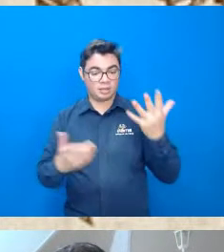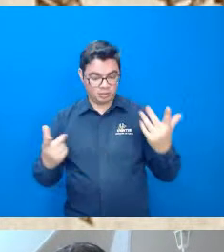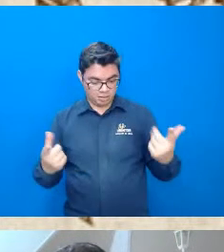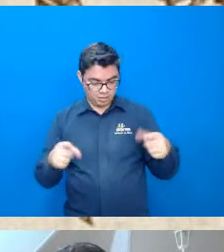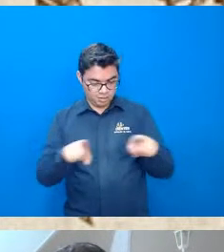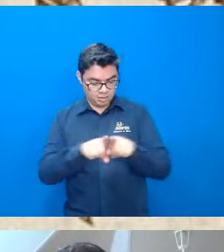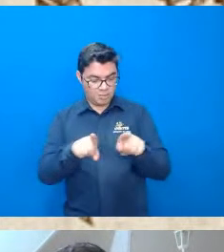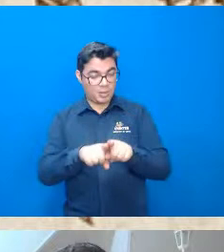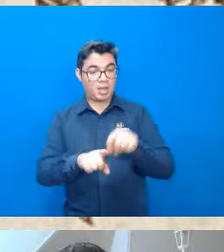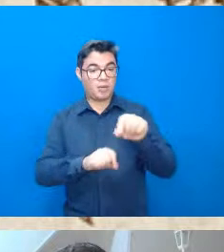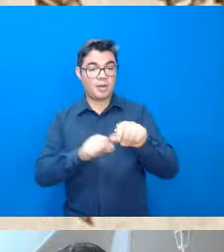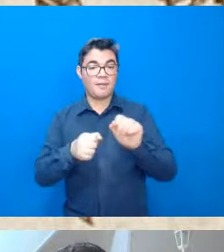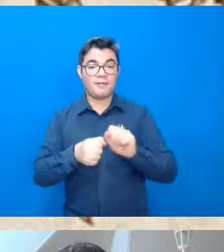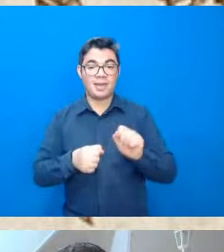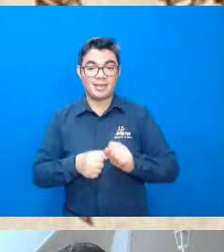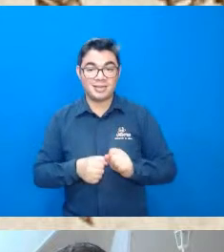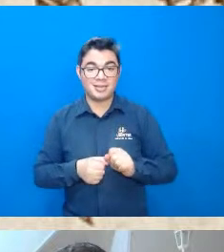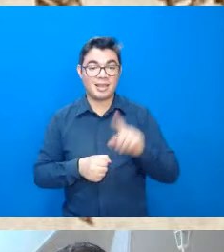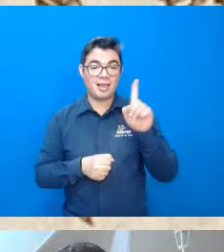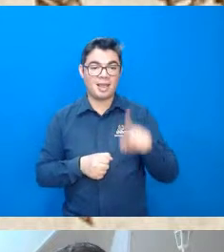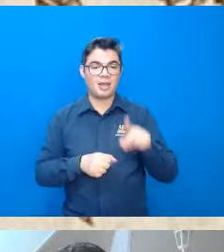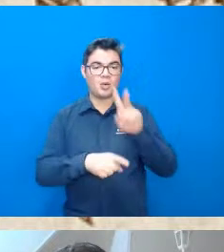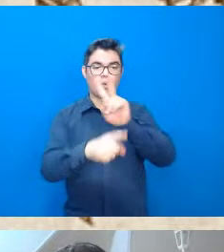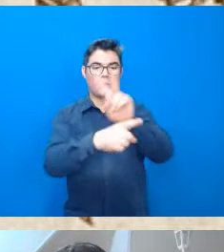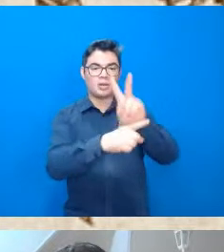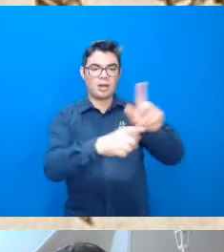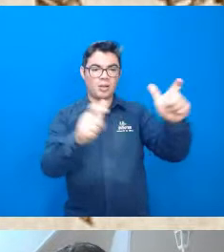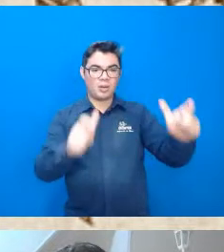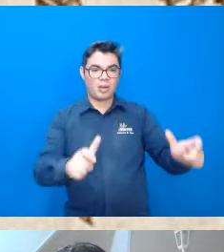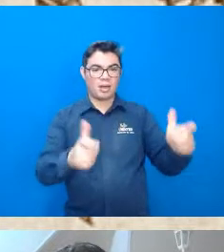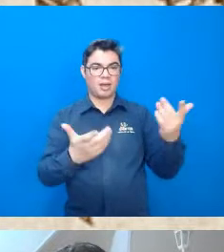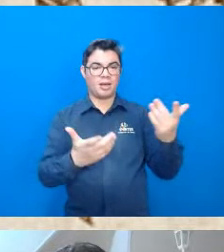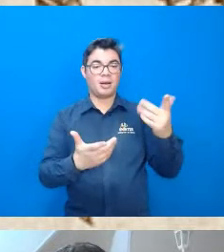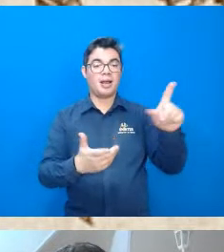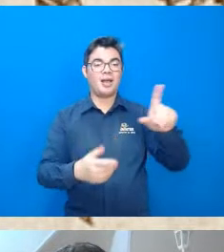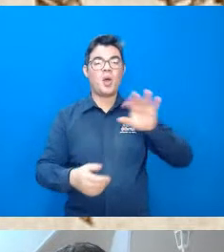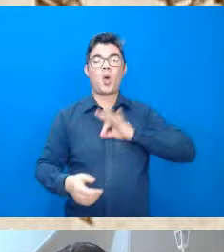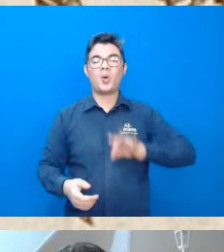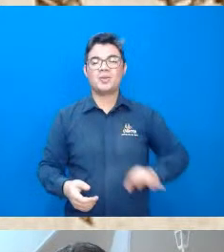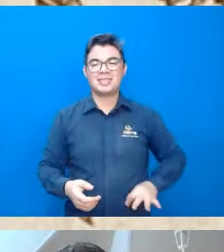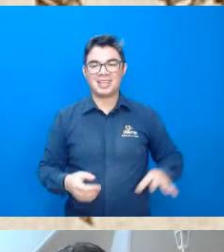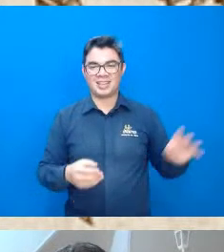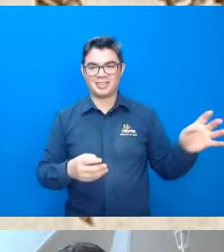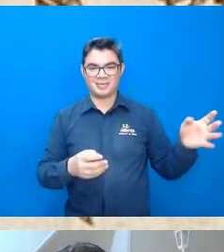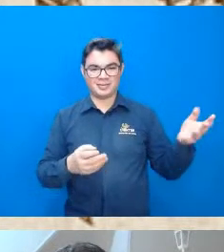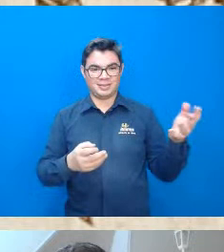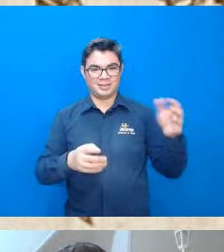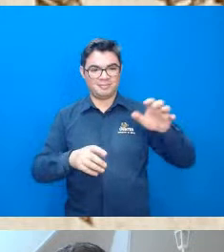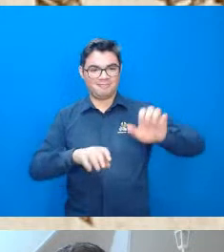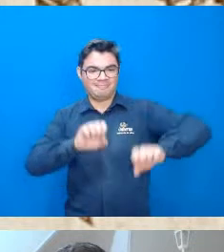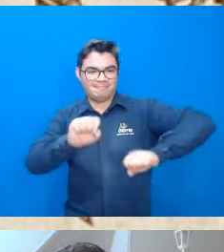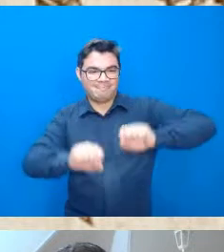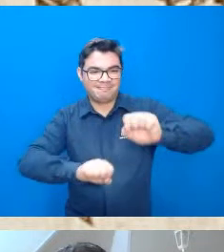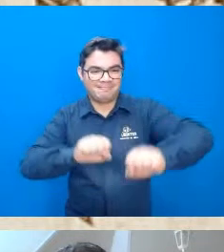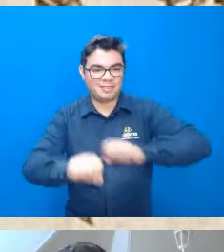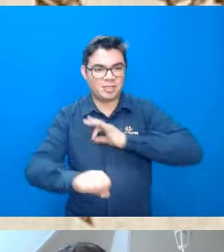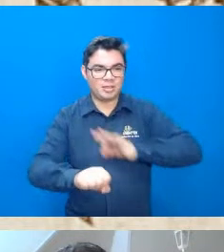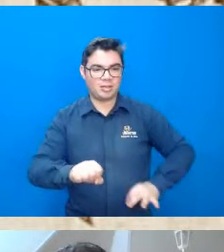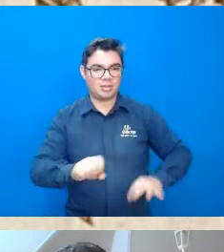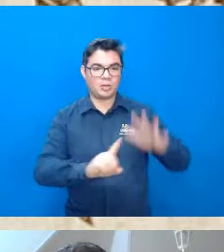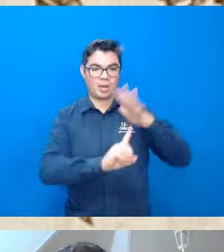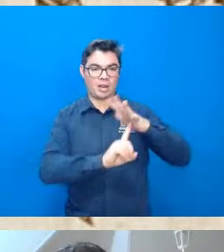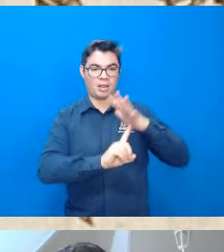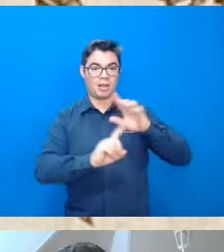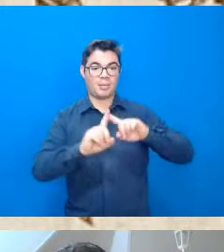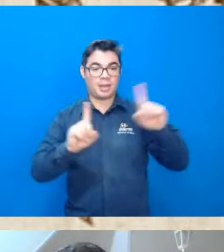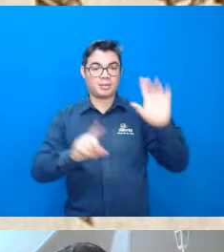não adianta a gente fazer uma unidade de conservação para uma onça no Paraná sendo que as mudanças climáticas